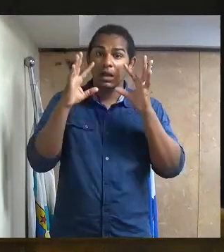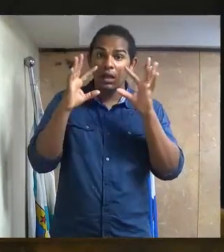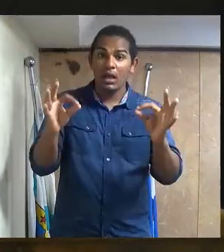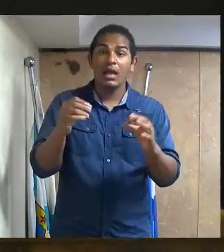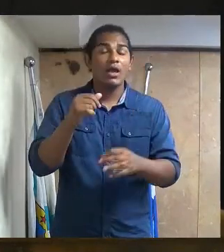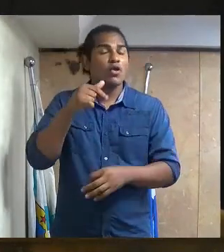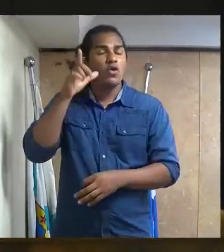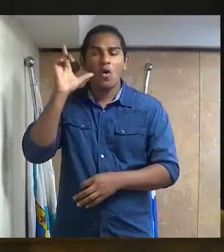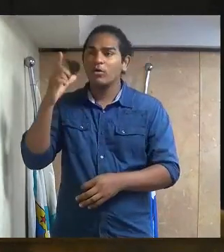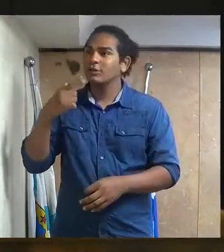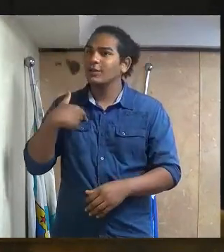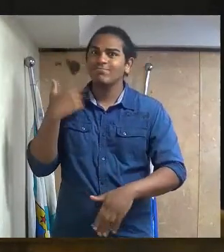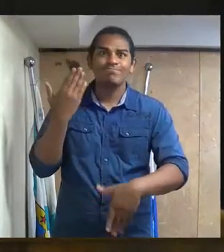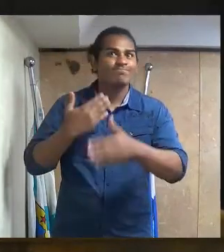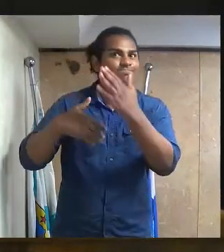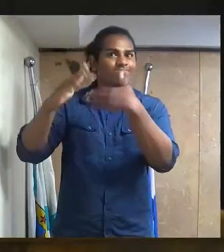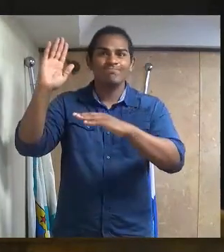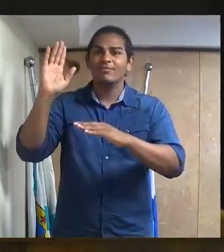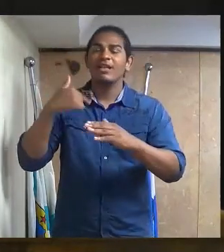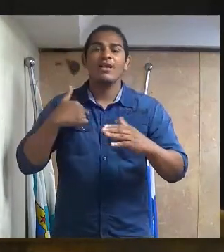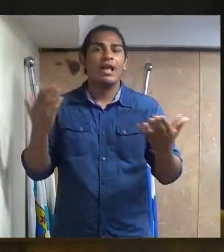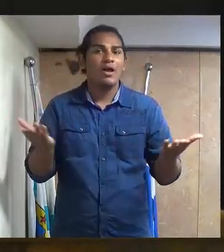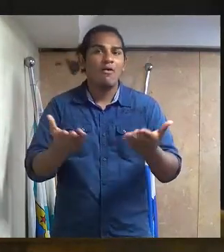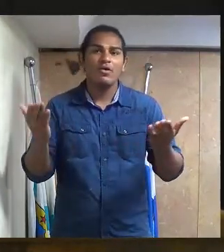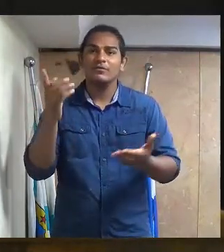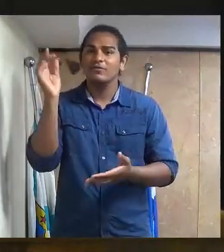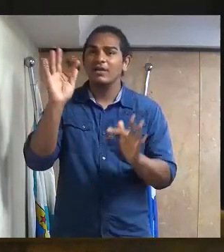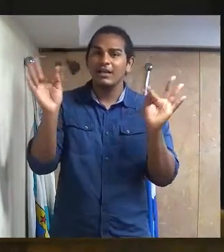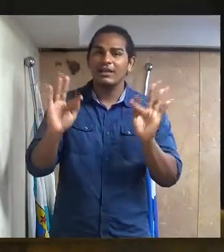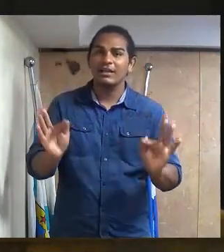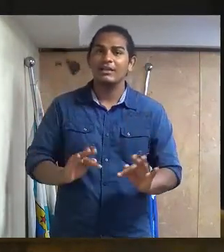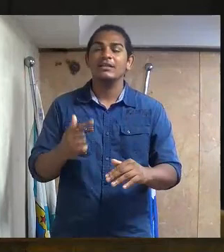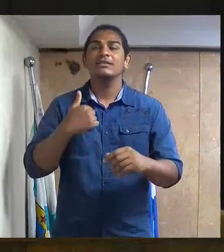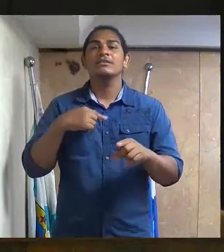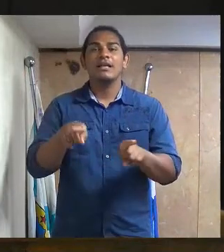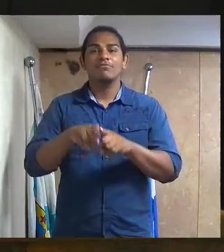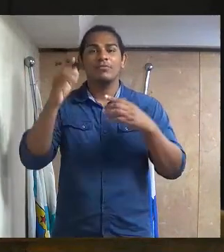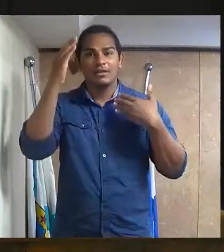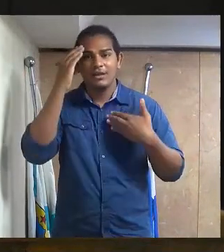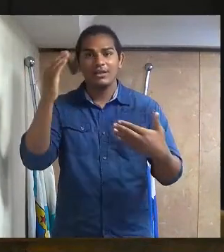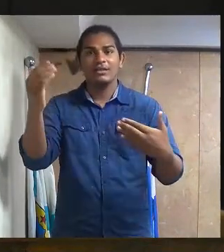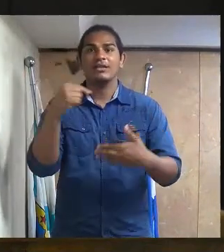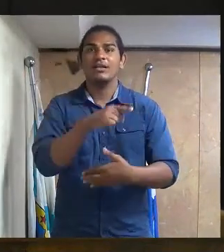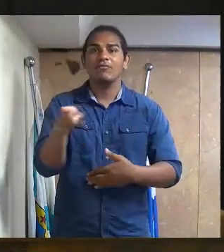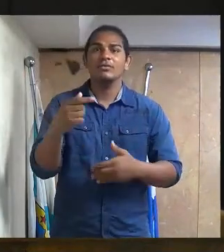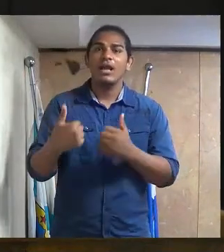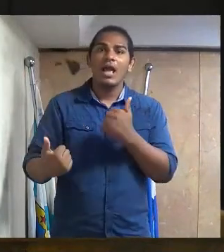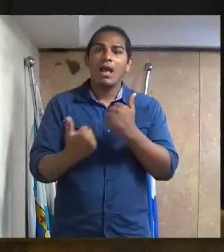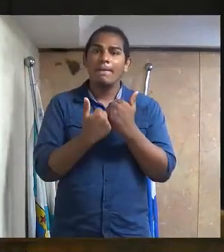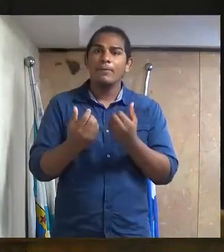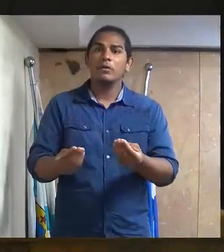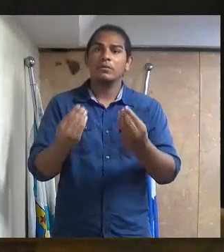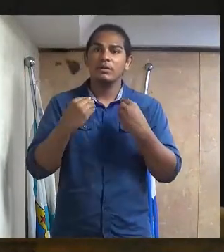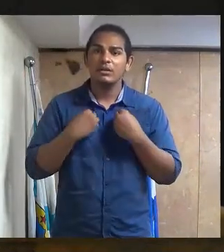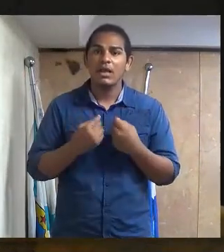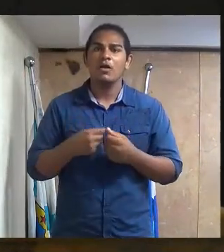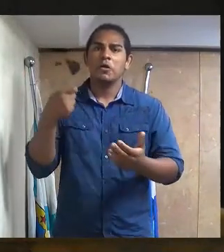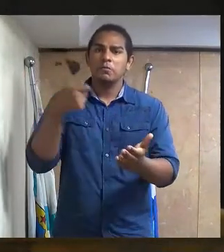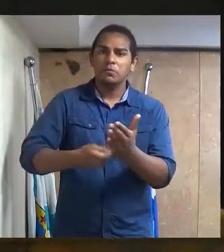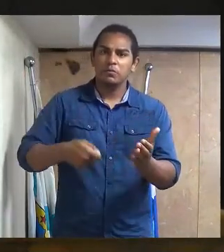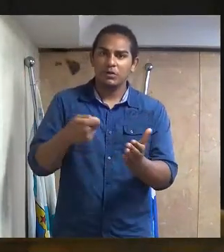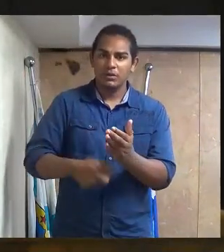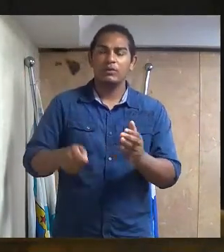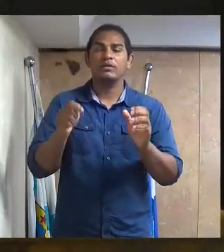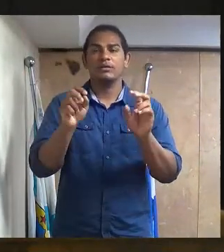foi um grande passo estou aqui muito feliz e agradecendo a esta casa o apoio que tem dado a essa luta da